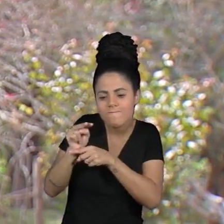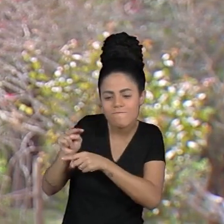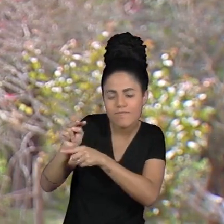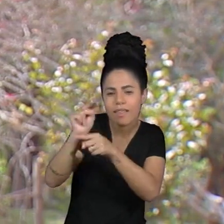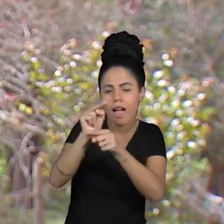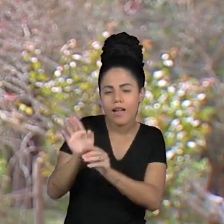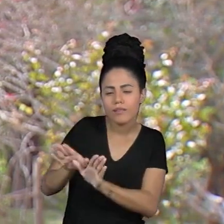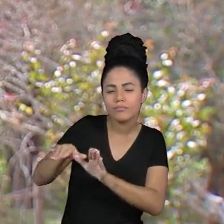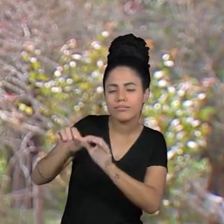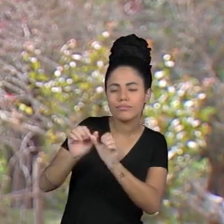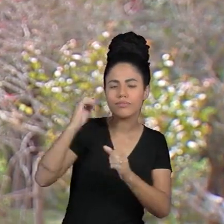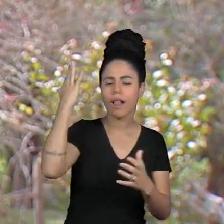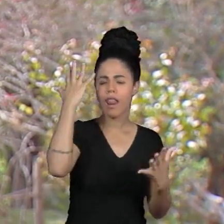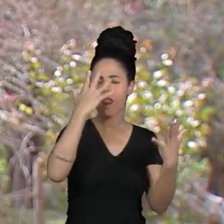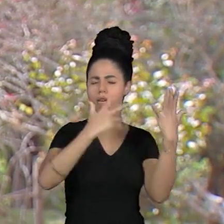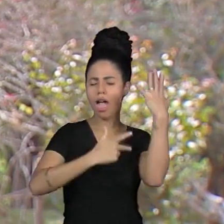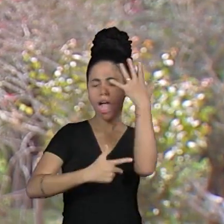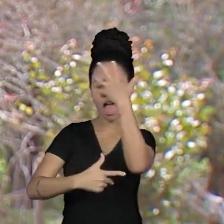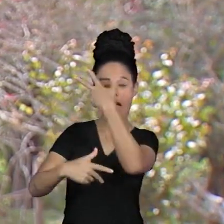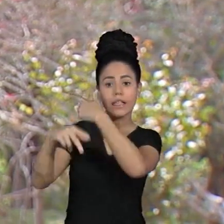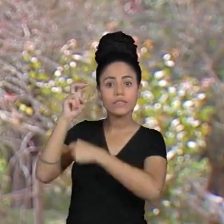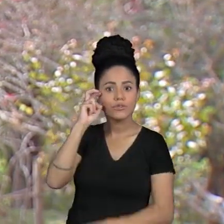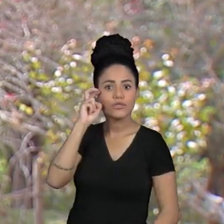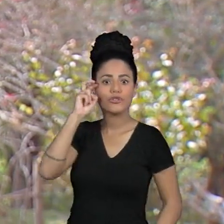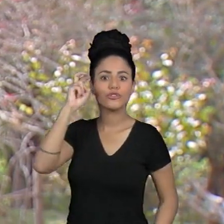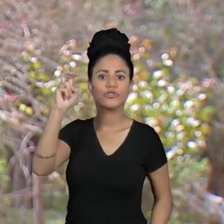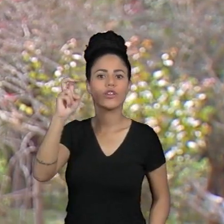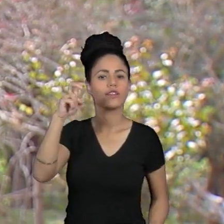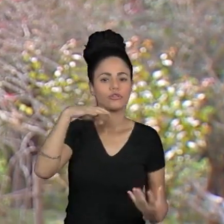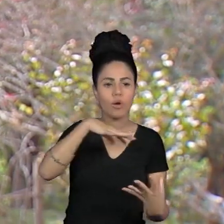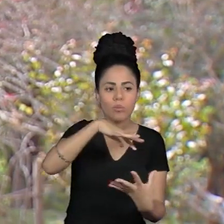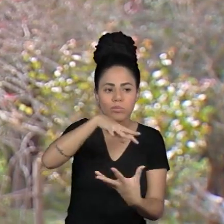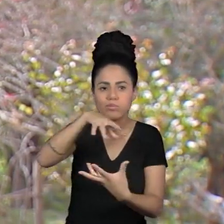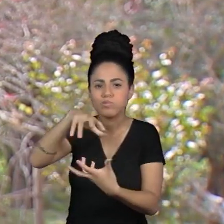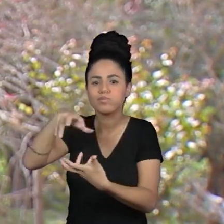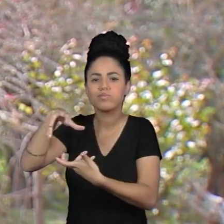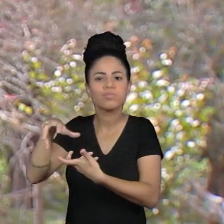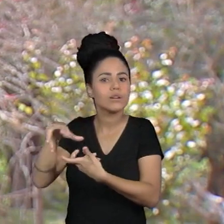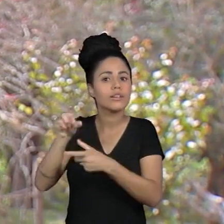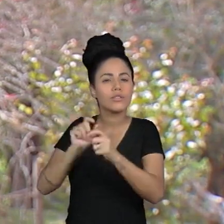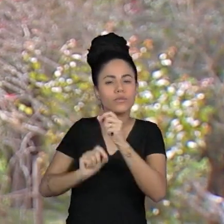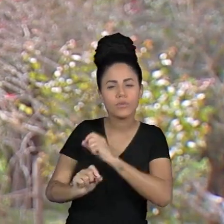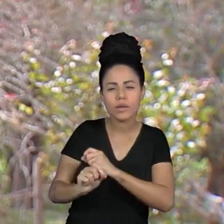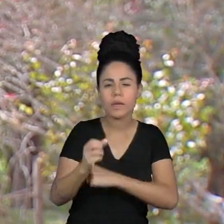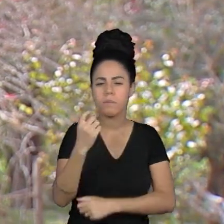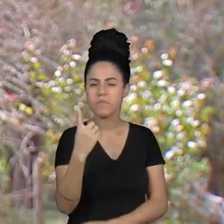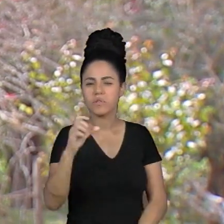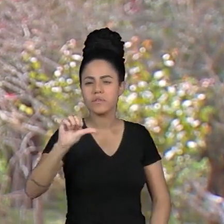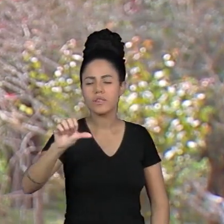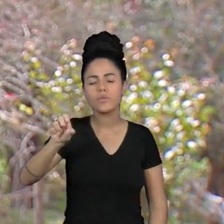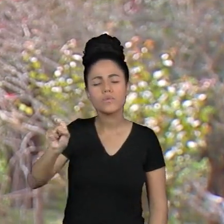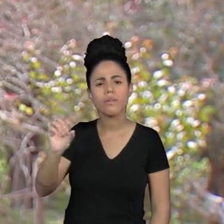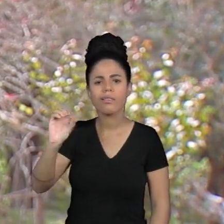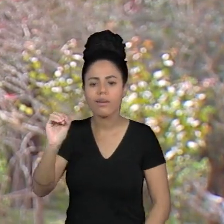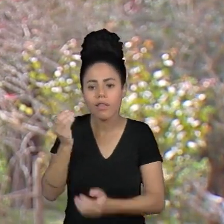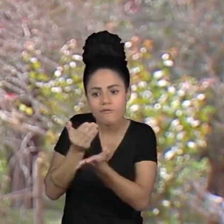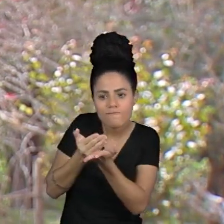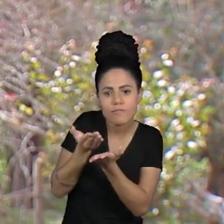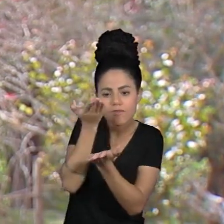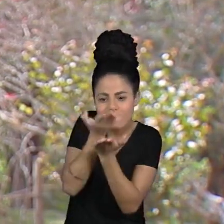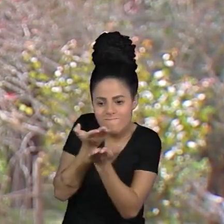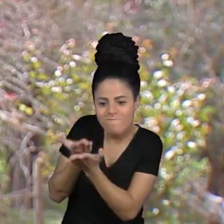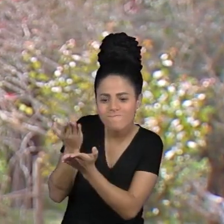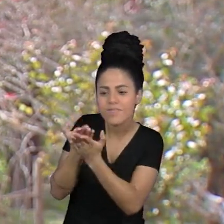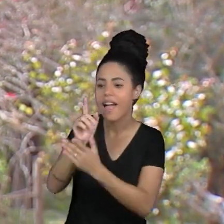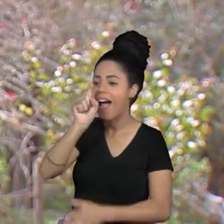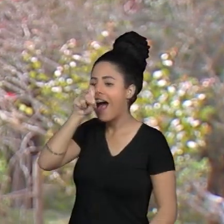belas e mais inteligentes do mundo No final da década de 1980 ela começou a estudar as